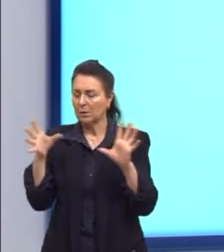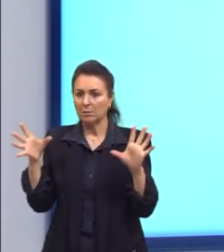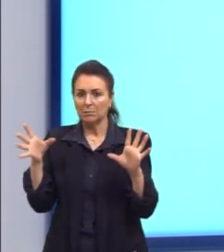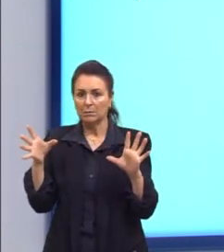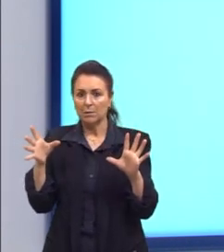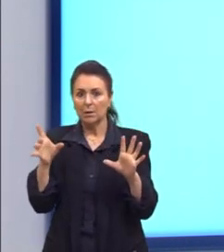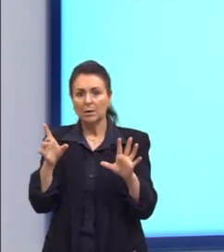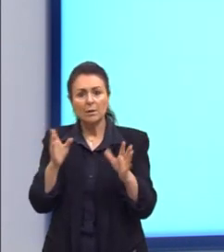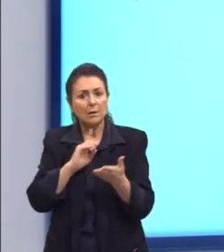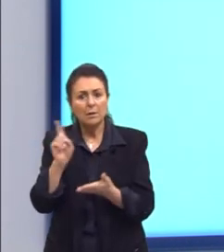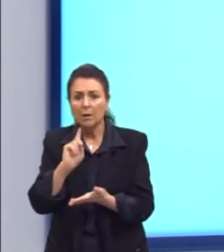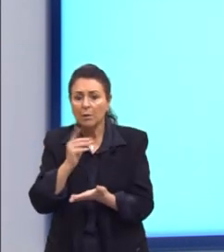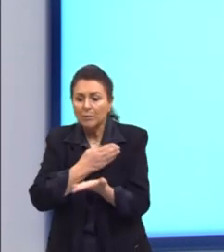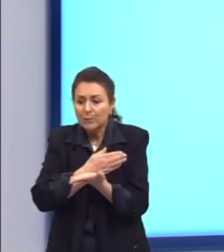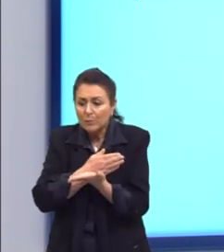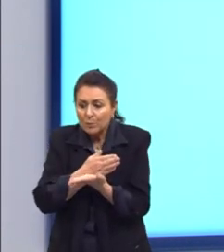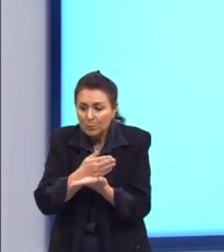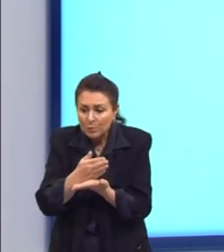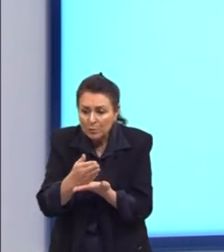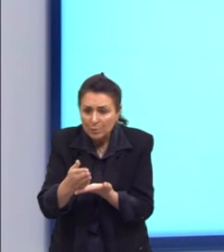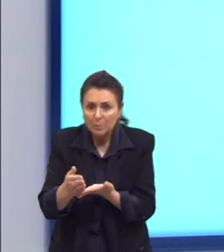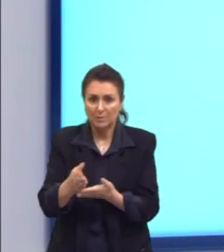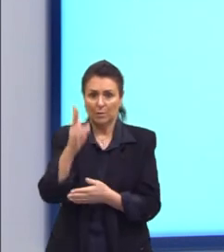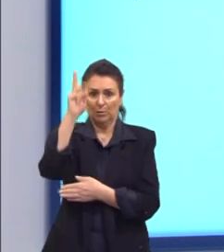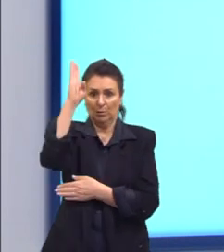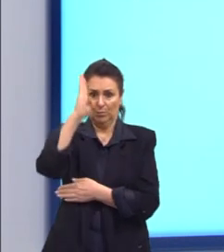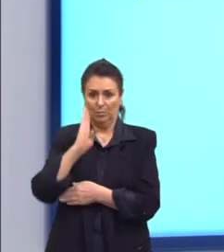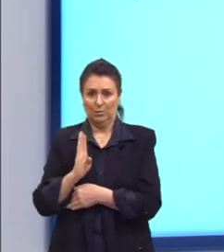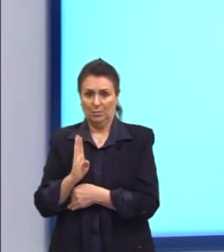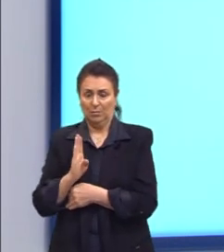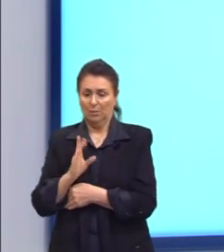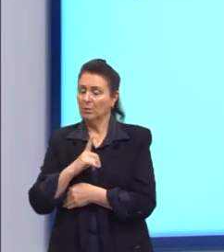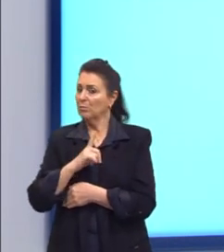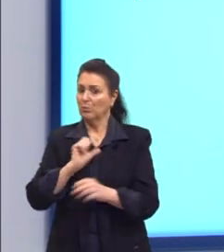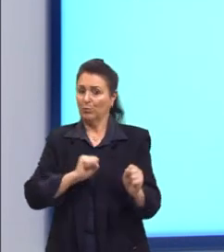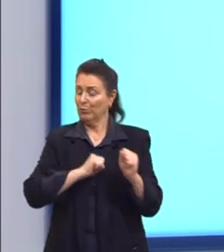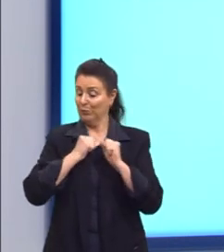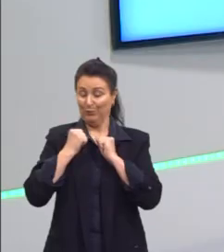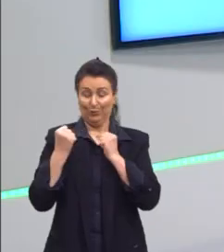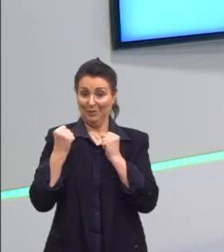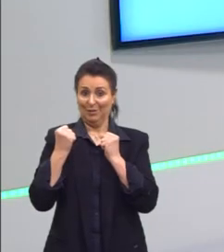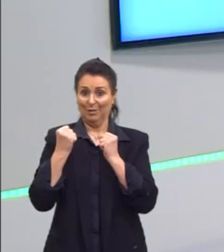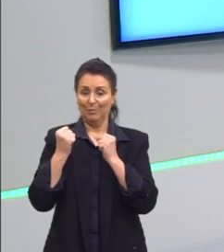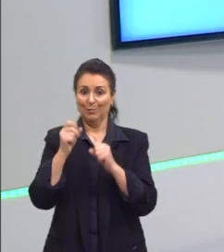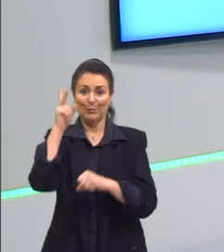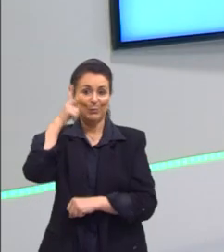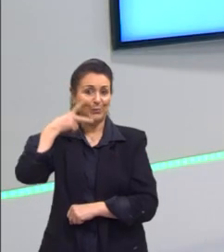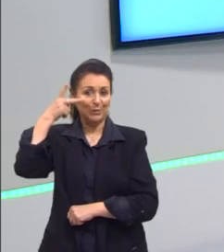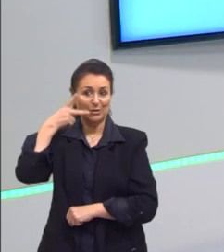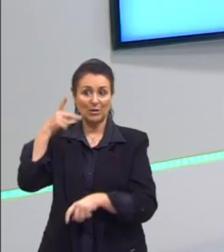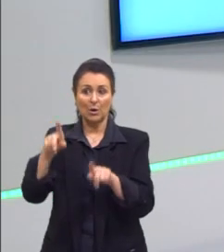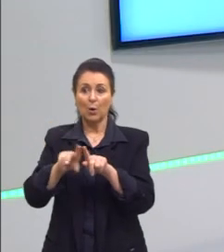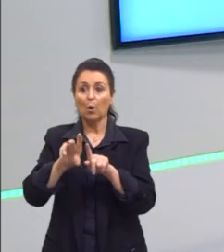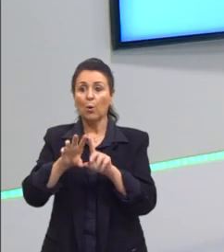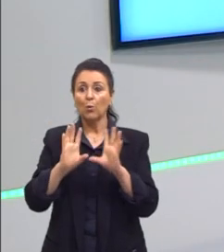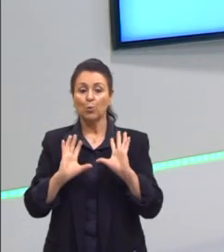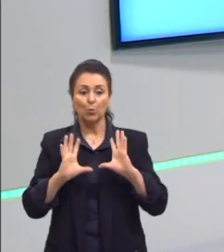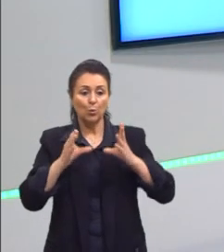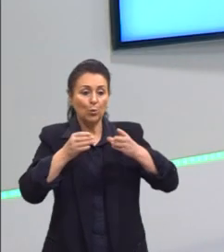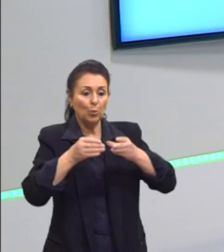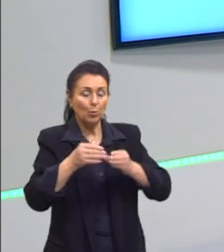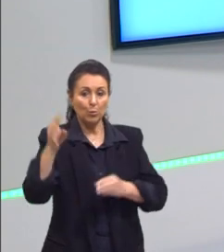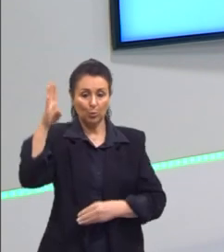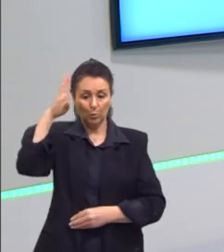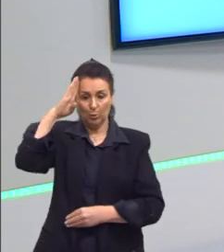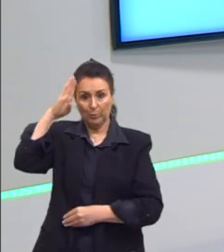recém surgindo no Brasil e eles ainda não tinham tanta força política. E os círculos militares.